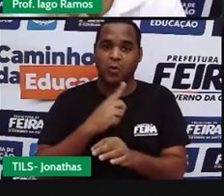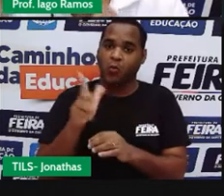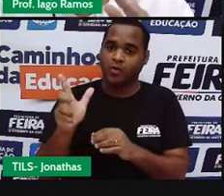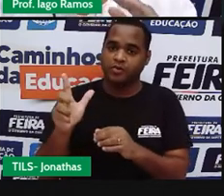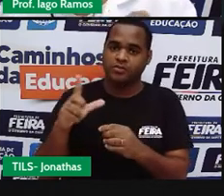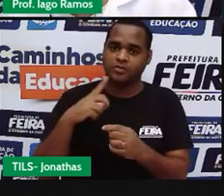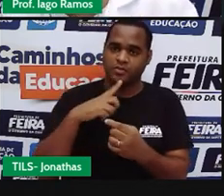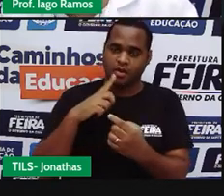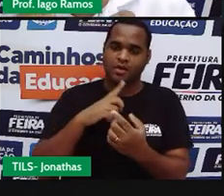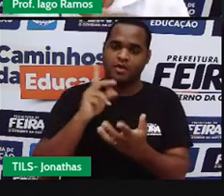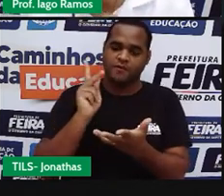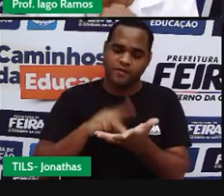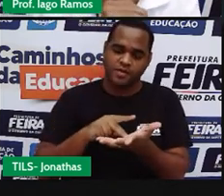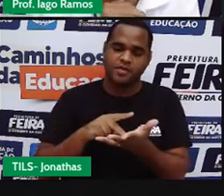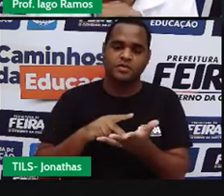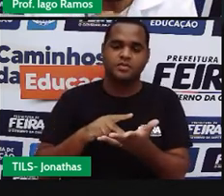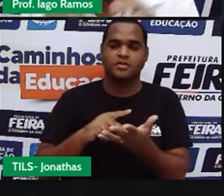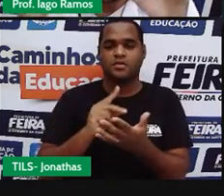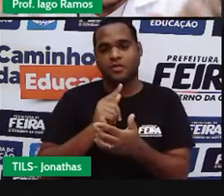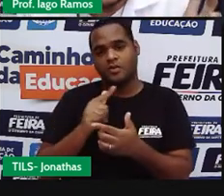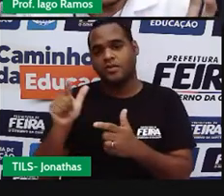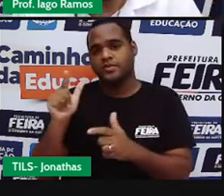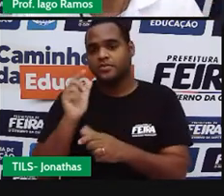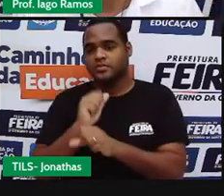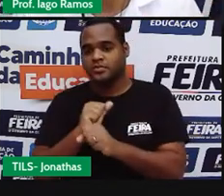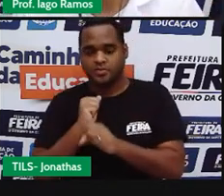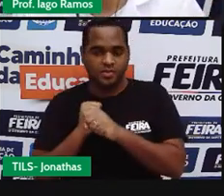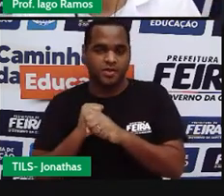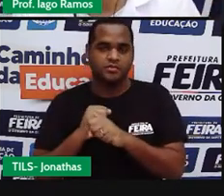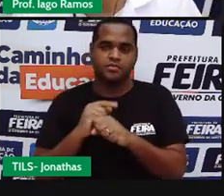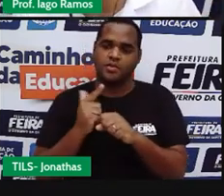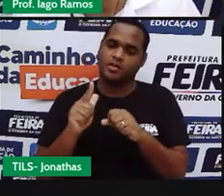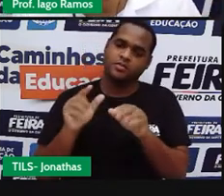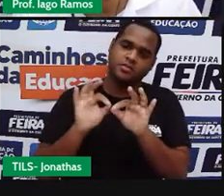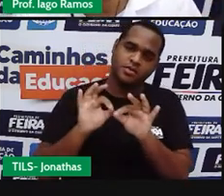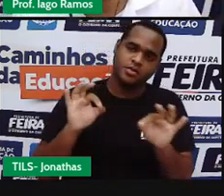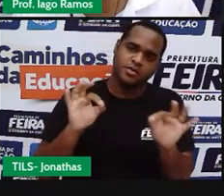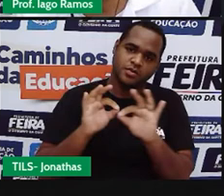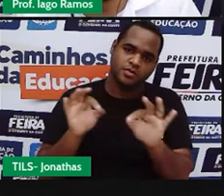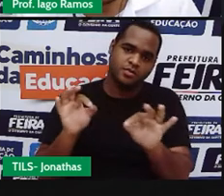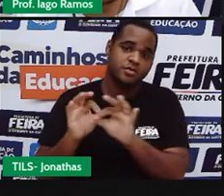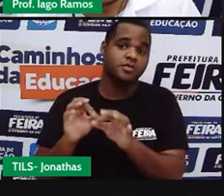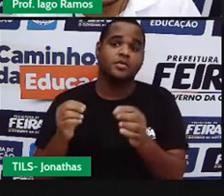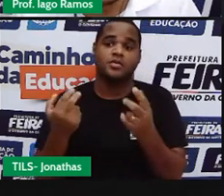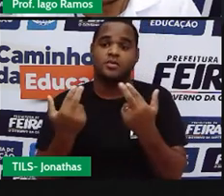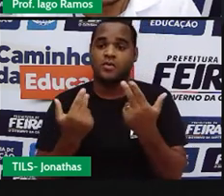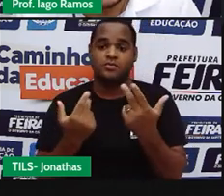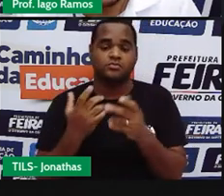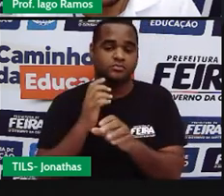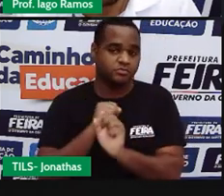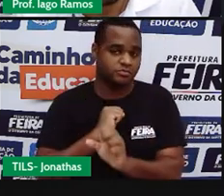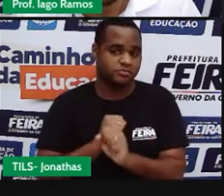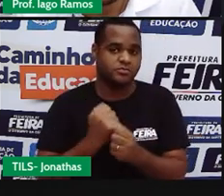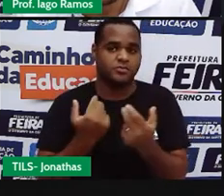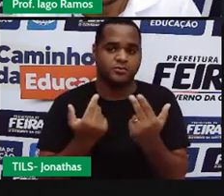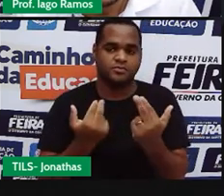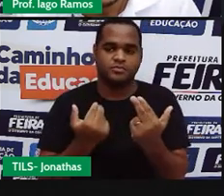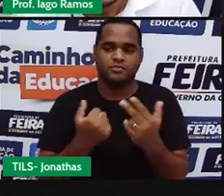Desse ponto até a outra corda que já estava lá. Essas distâncias foram iguais. Tá?